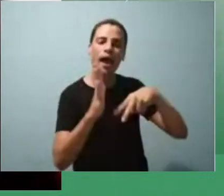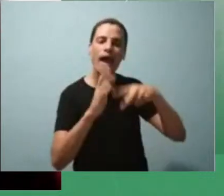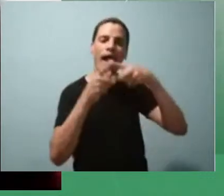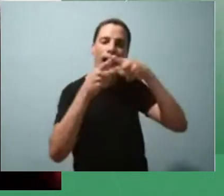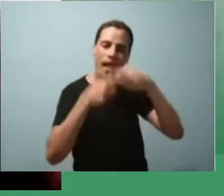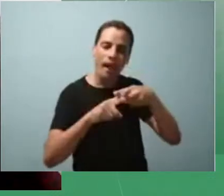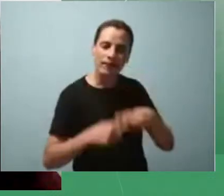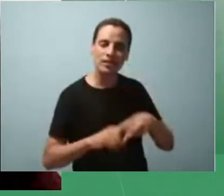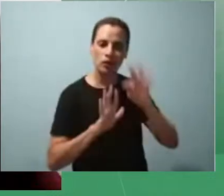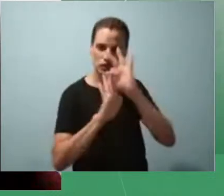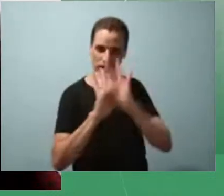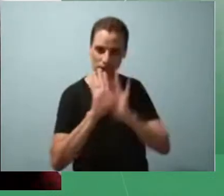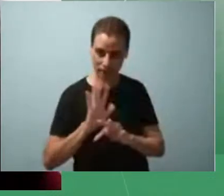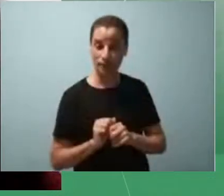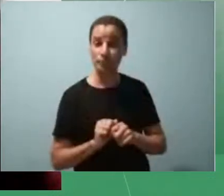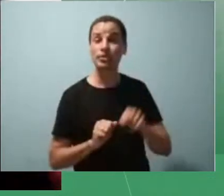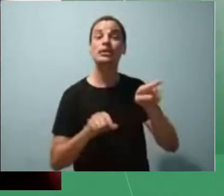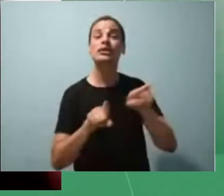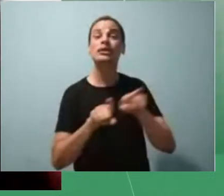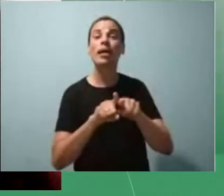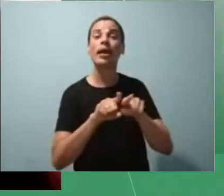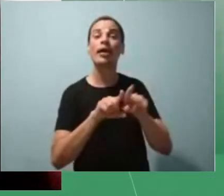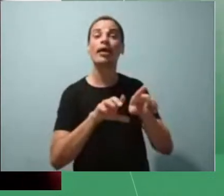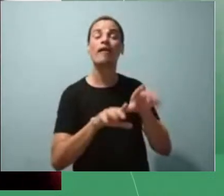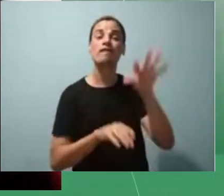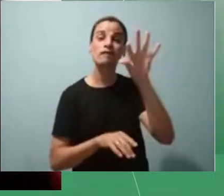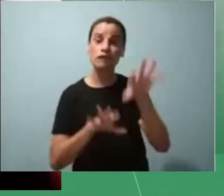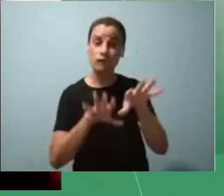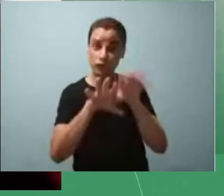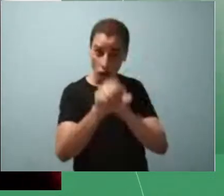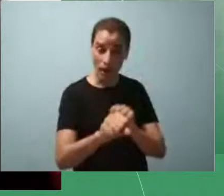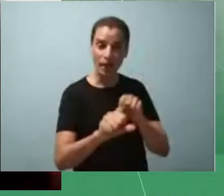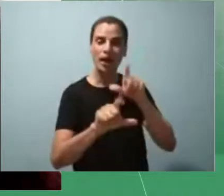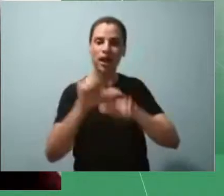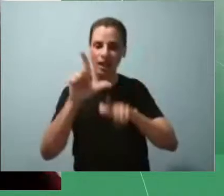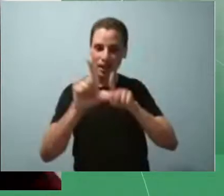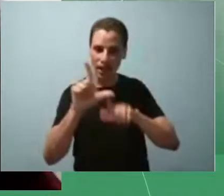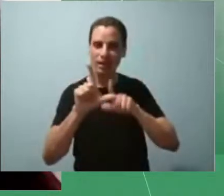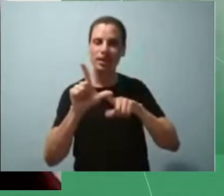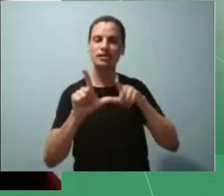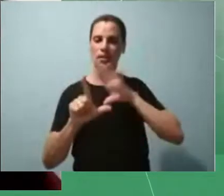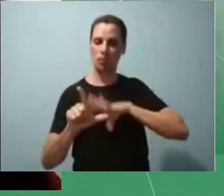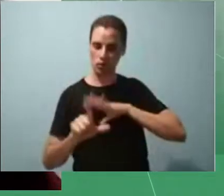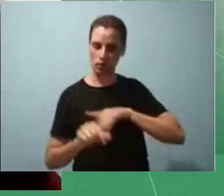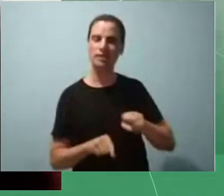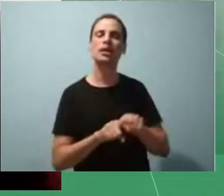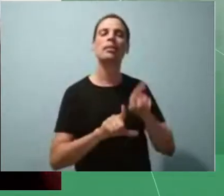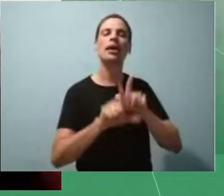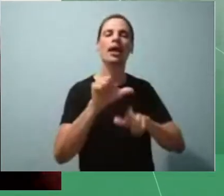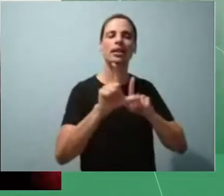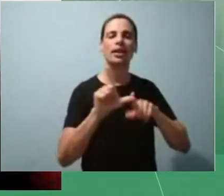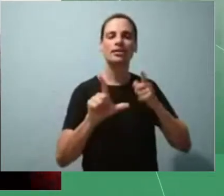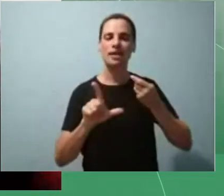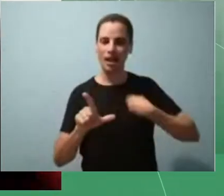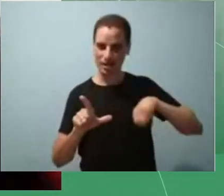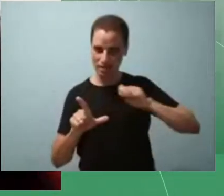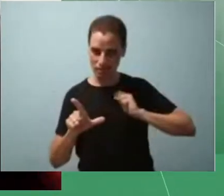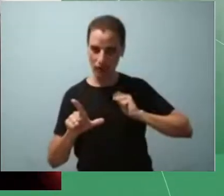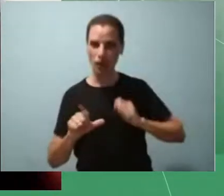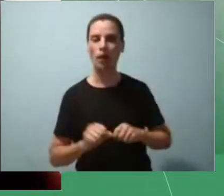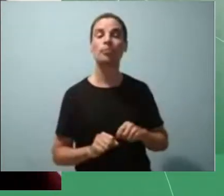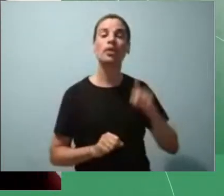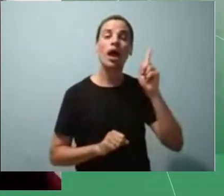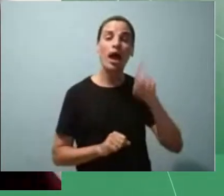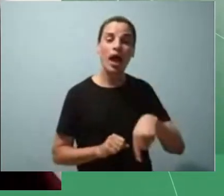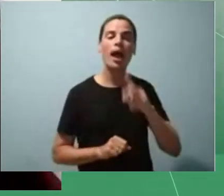graduada em Letras Português e Letra Espanhol pela Universidade de Brasília, é professora de Língua